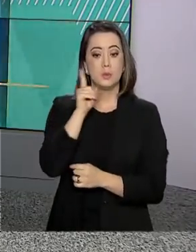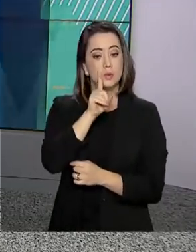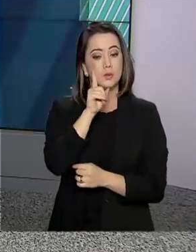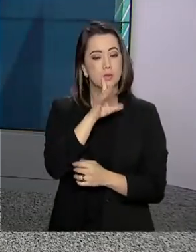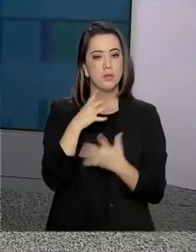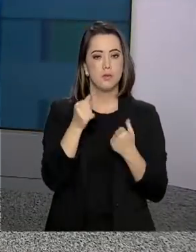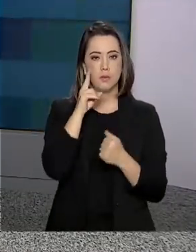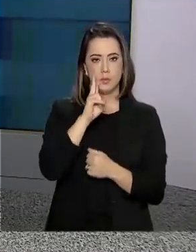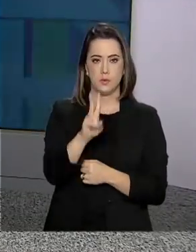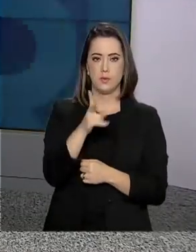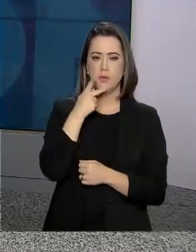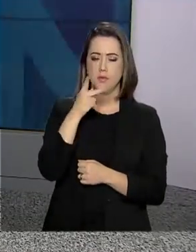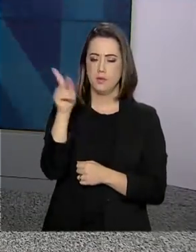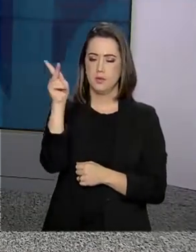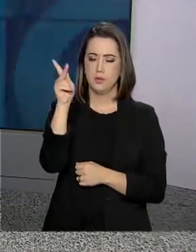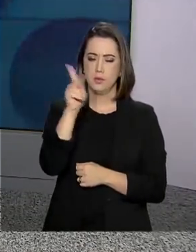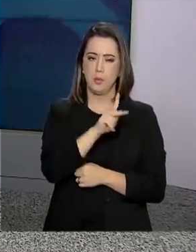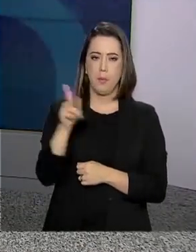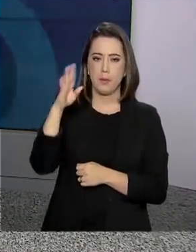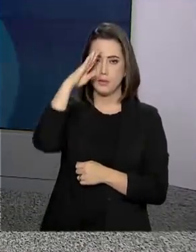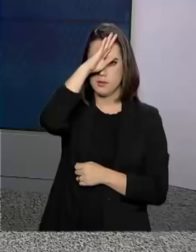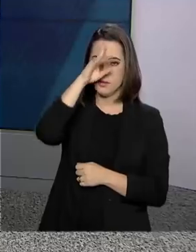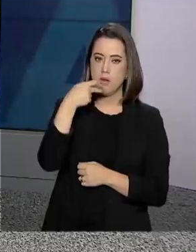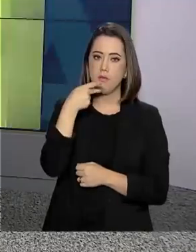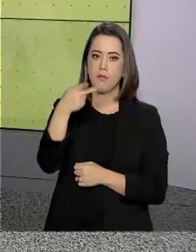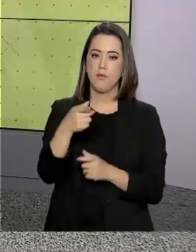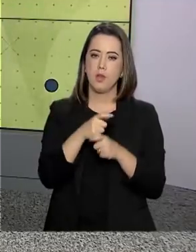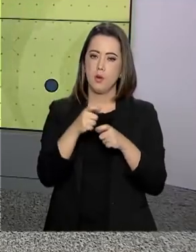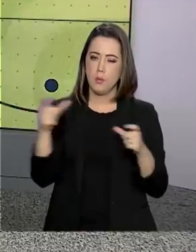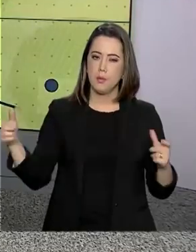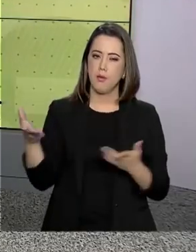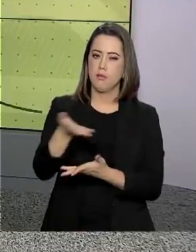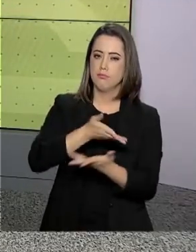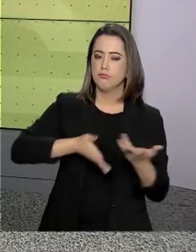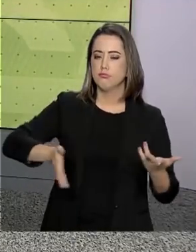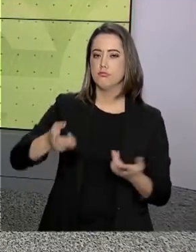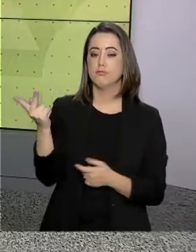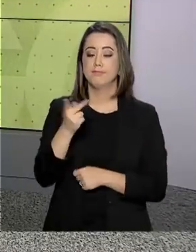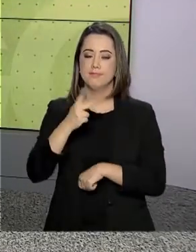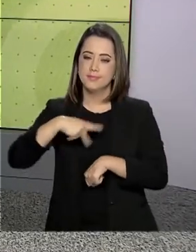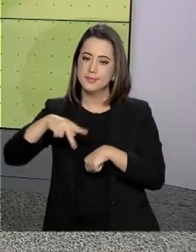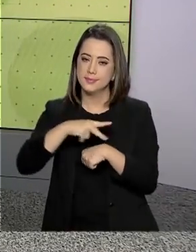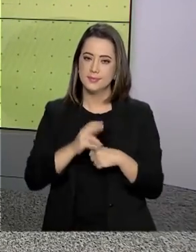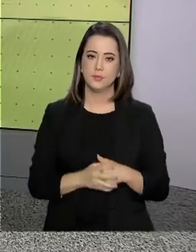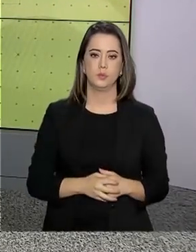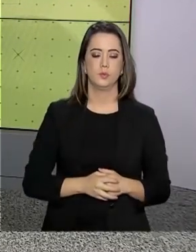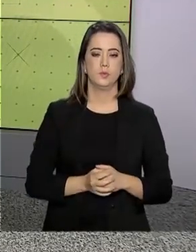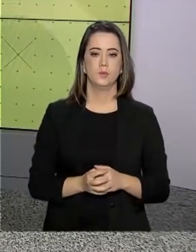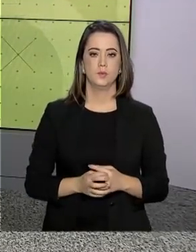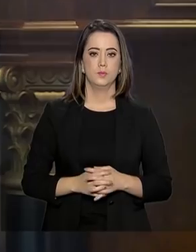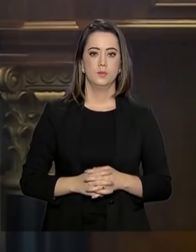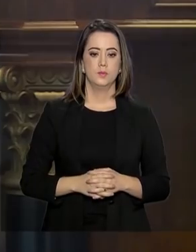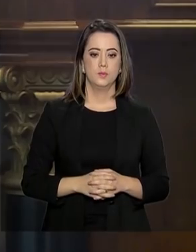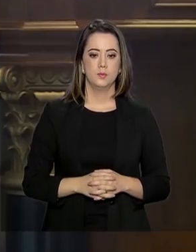um trecho do discurso do presidente em que ele falou sobre ampliar ainda mais as relações entre os dois países.